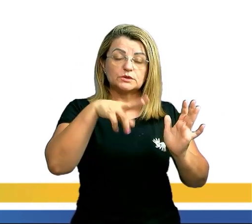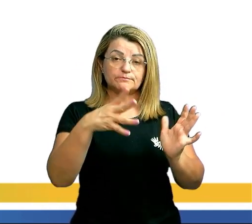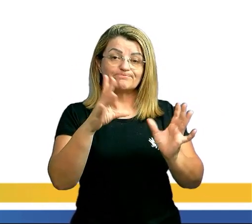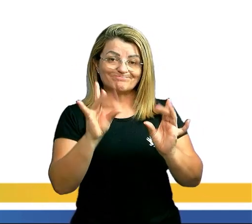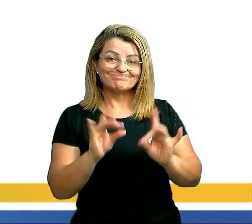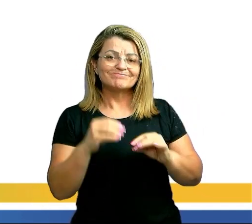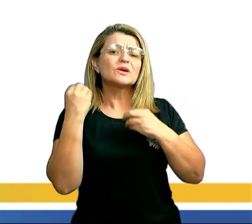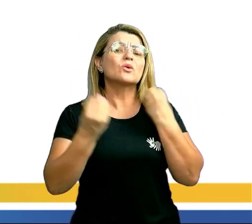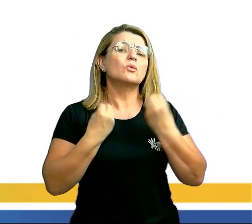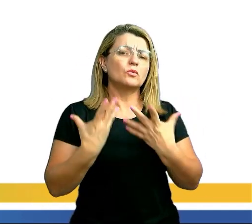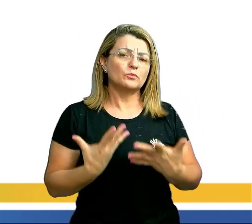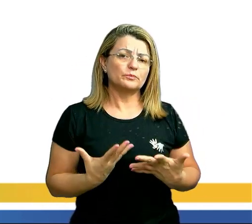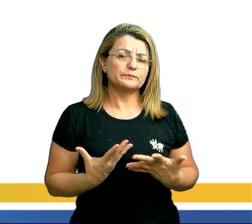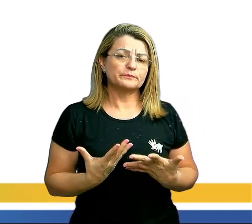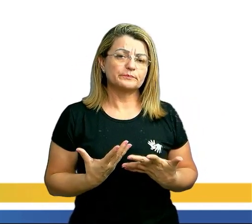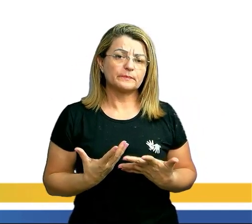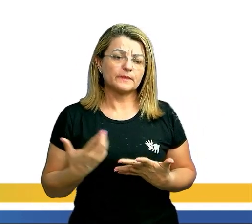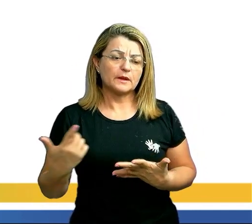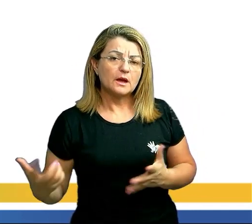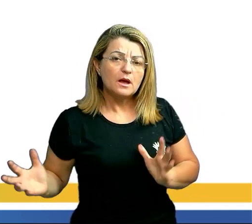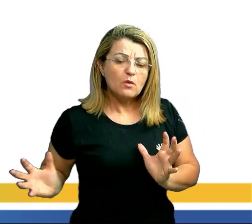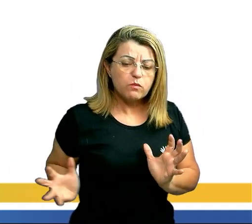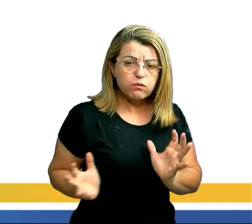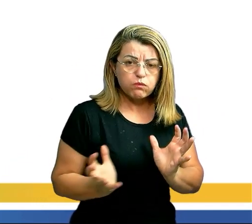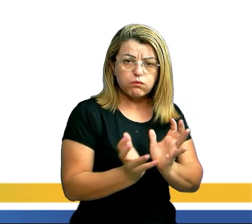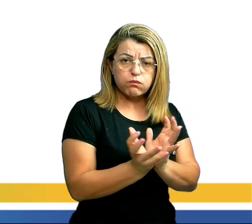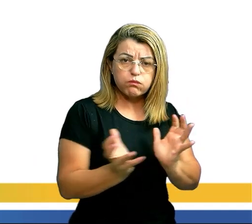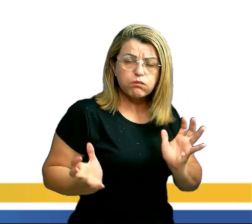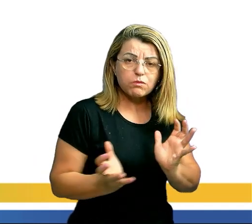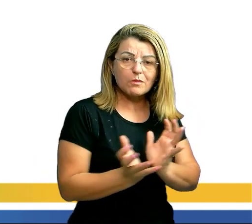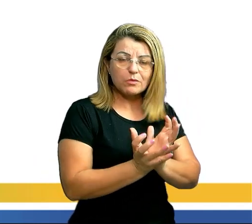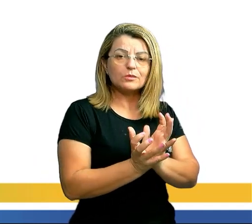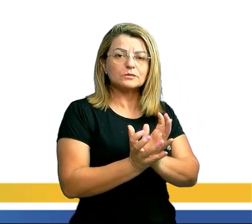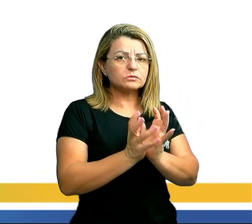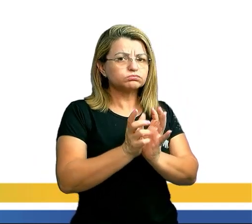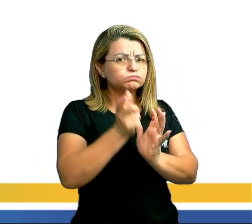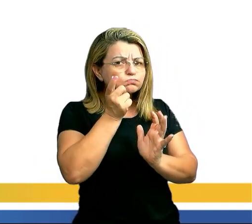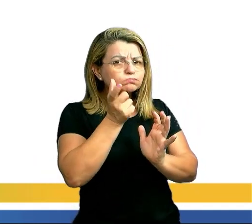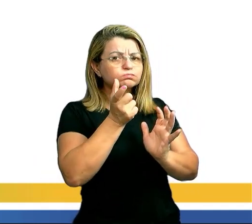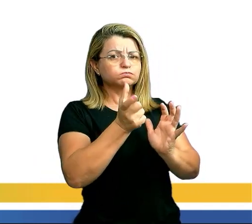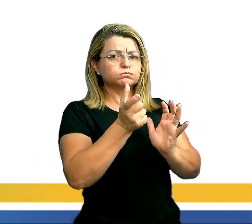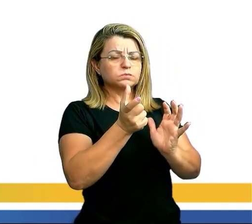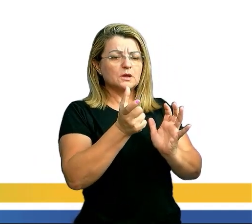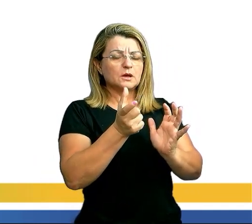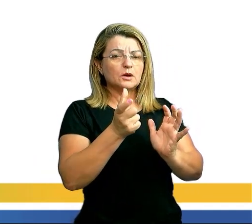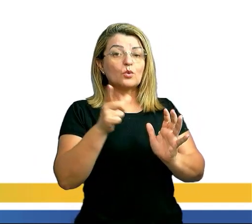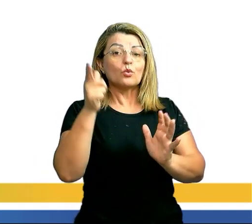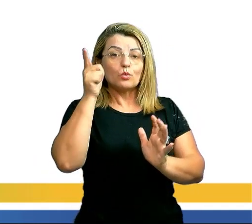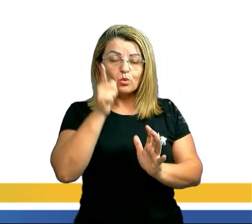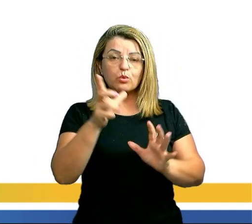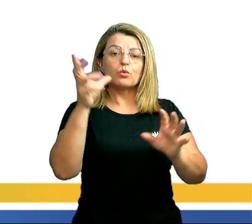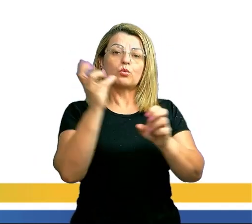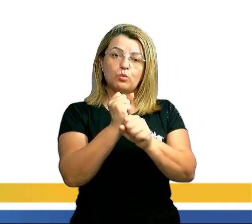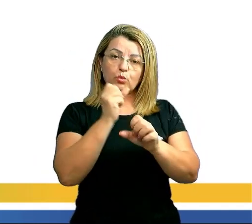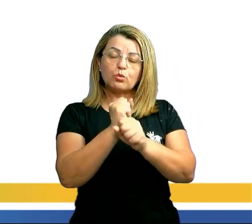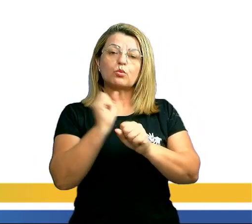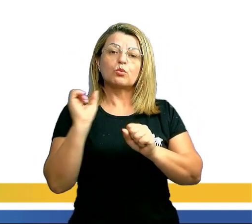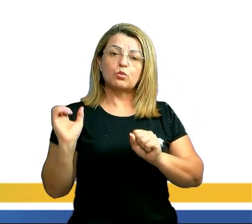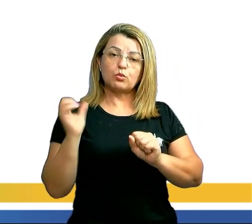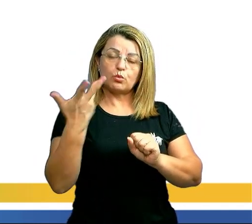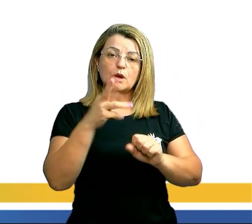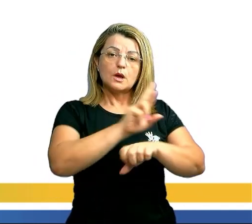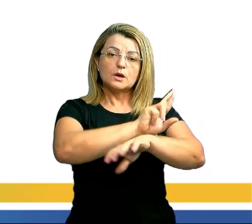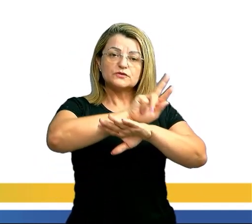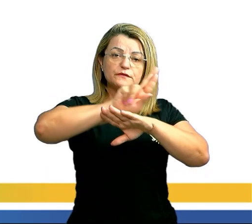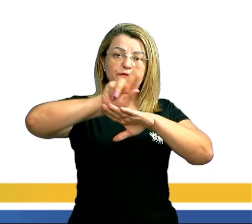Como é que é isso? É um agrupamento muito interessante, onde eu consigo calcular os resultados em